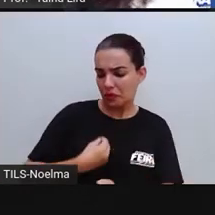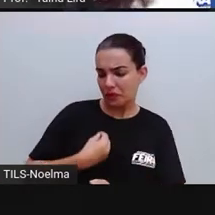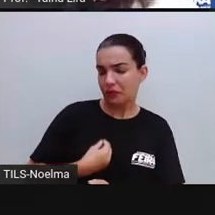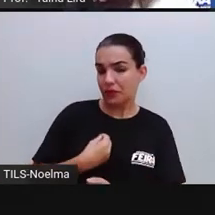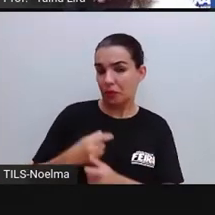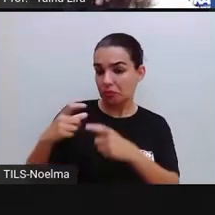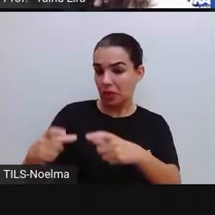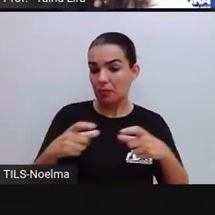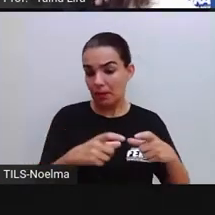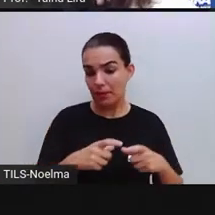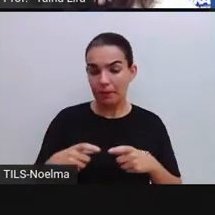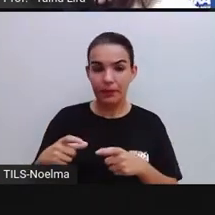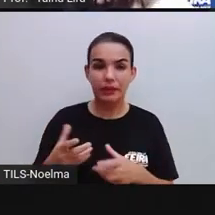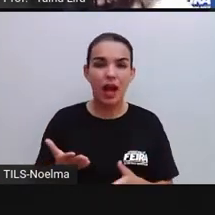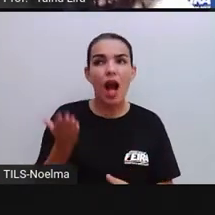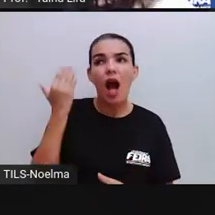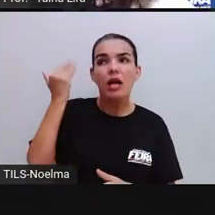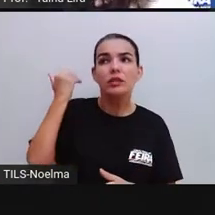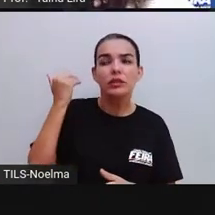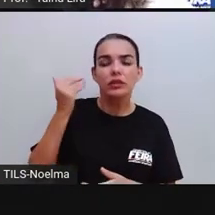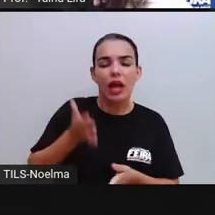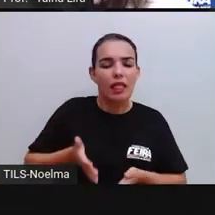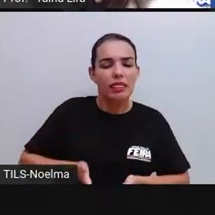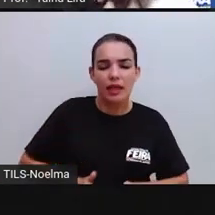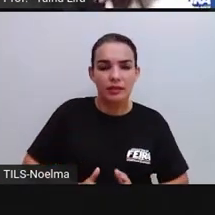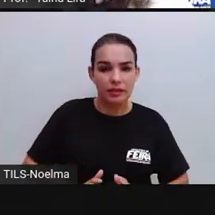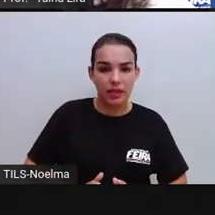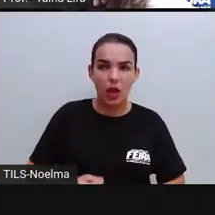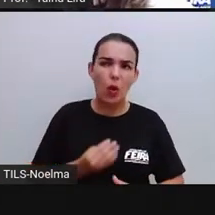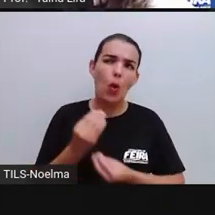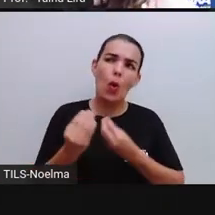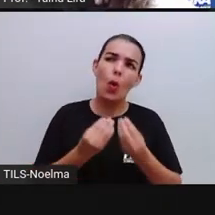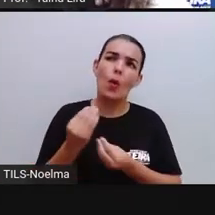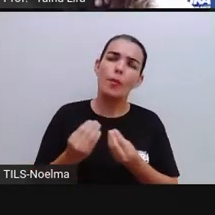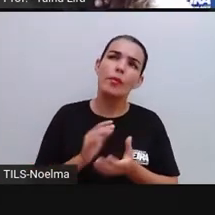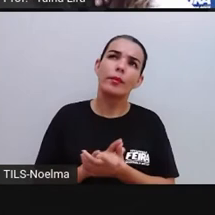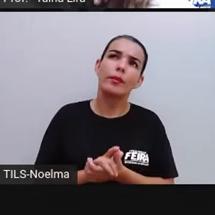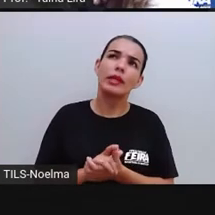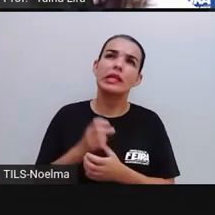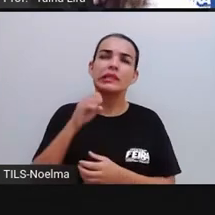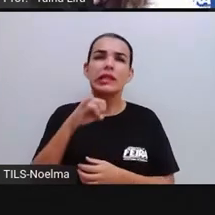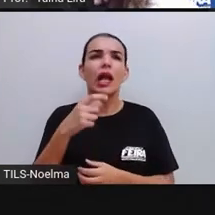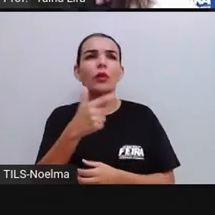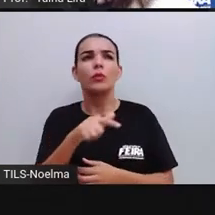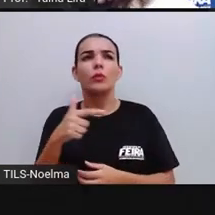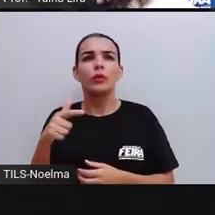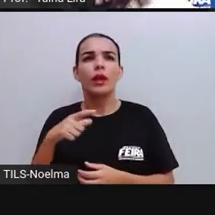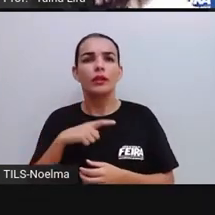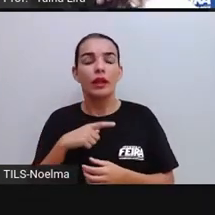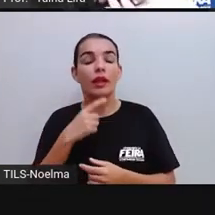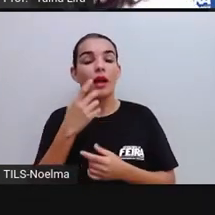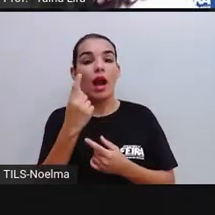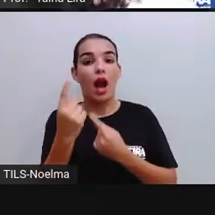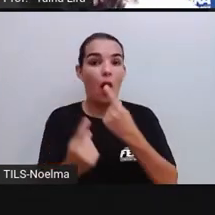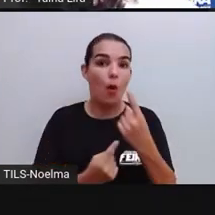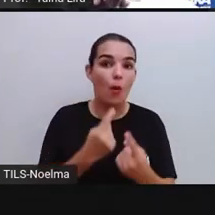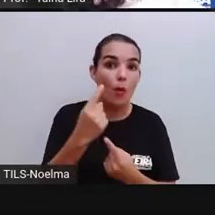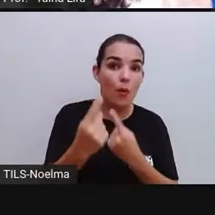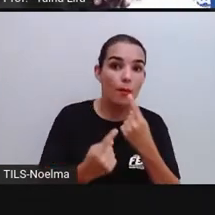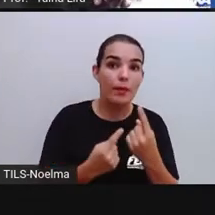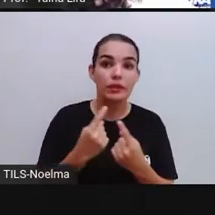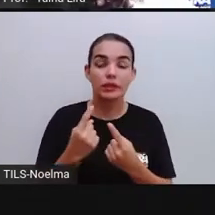antes da nascer, lá no passado, como é que eu posso fazer? Então, existem alguns instrumentos aí, algumas